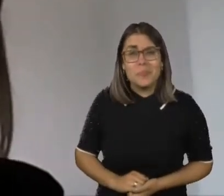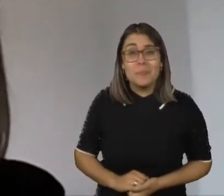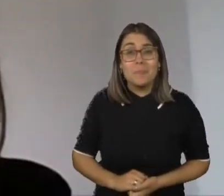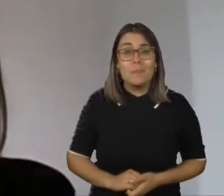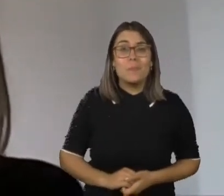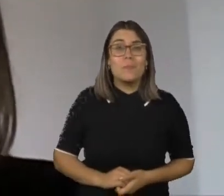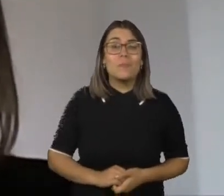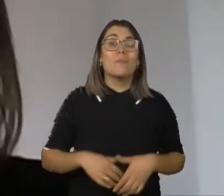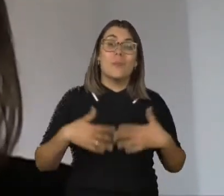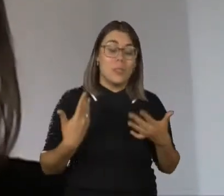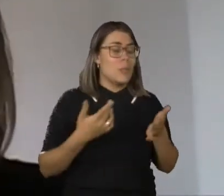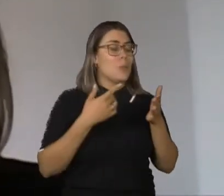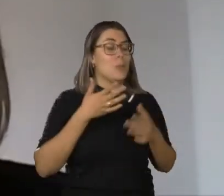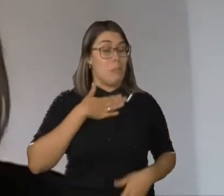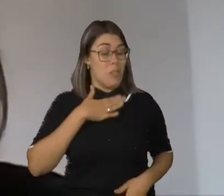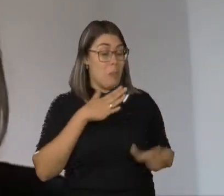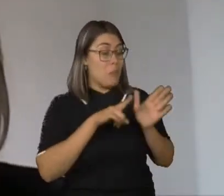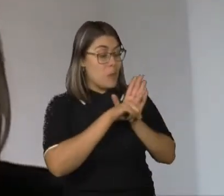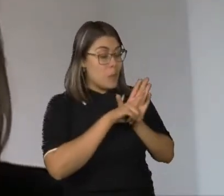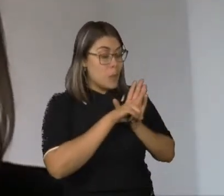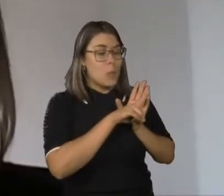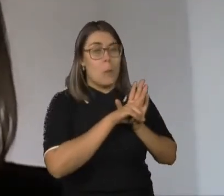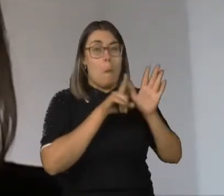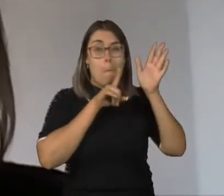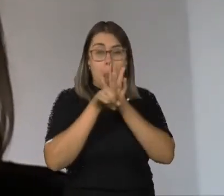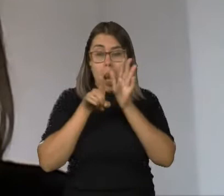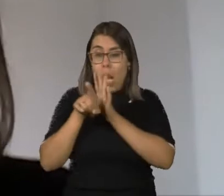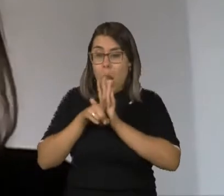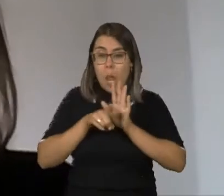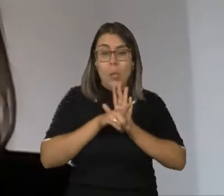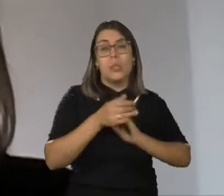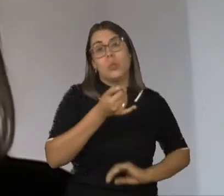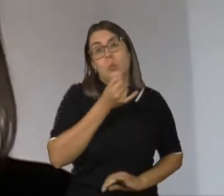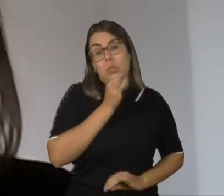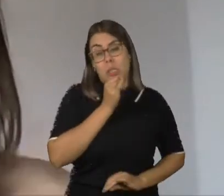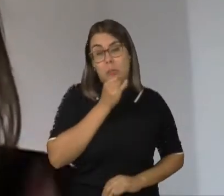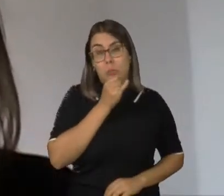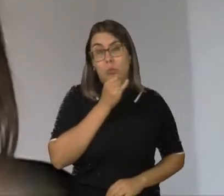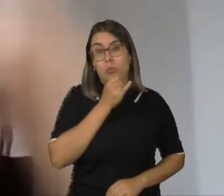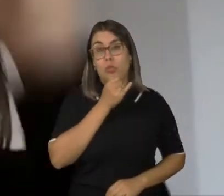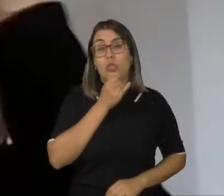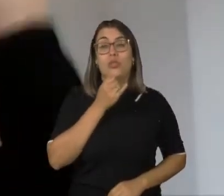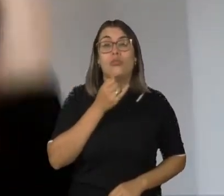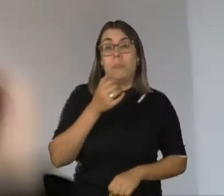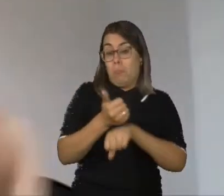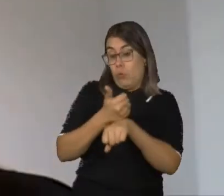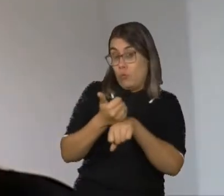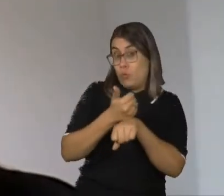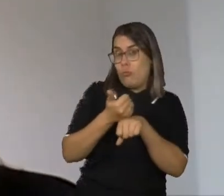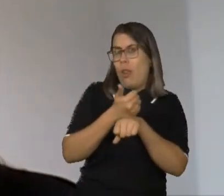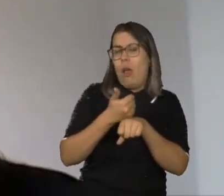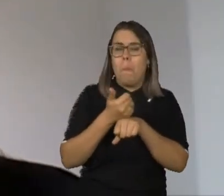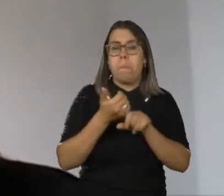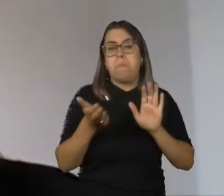Na tese, inclusive, trago várias dessas exemplos de profissionais e teóricos que fazem